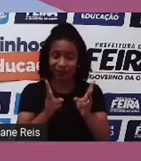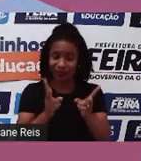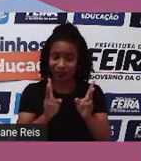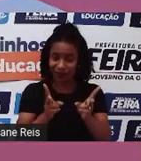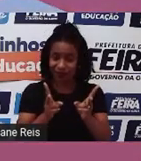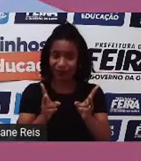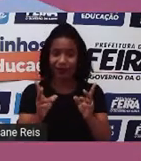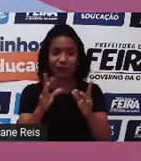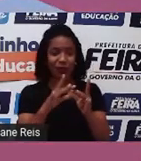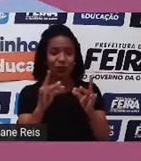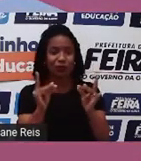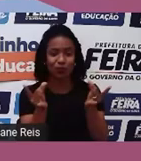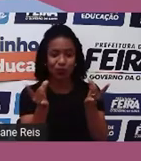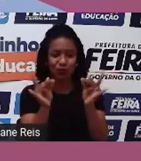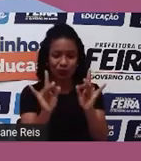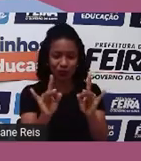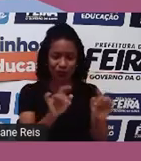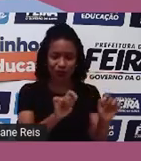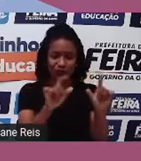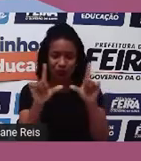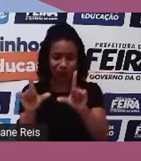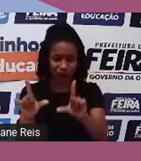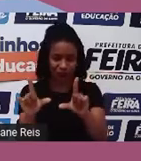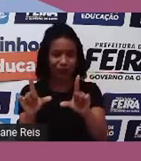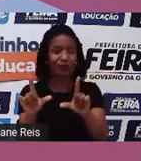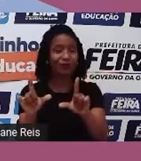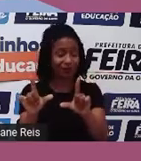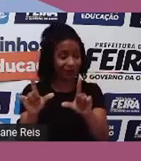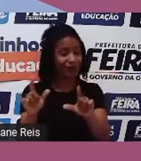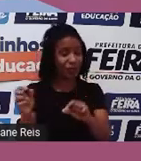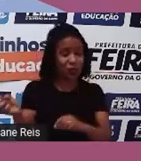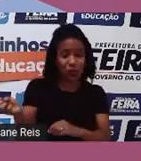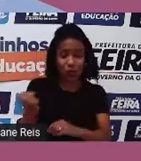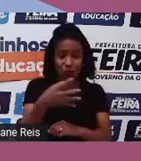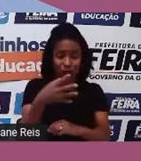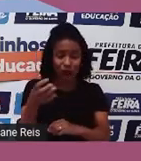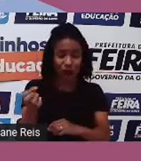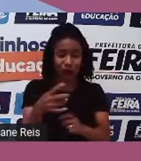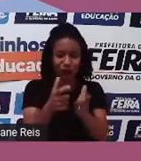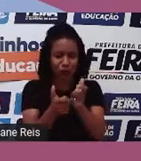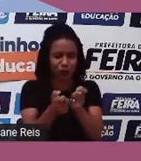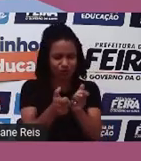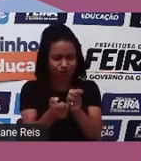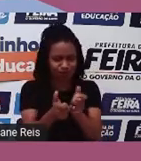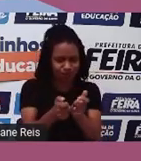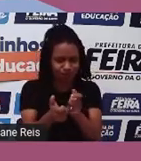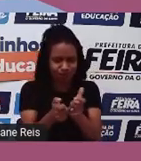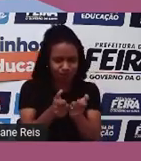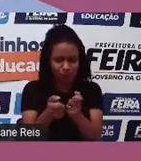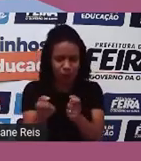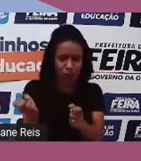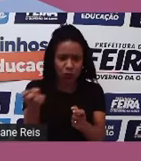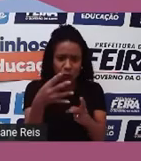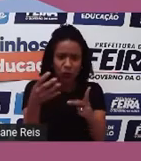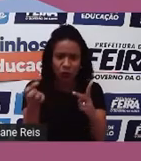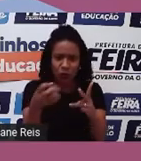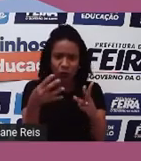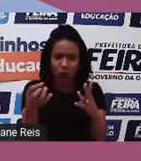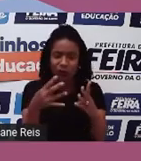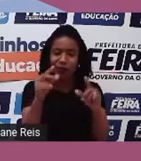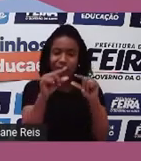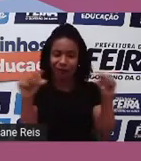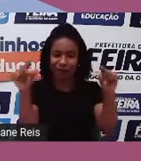ele vai te oferecer novos desafios para que você possa analisar e ver quais as opções para